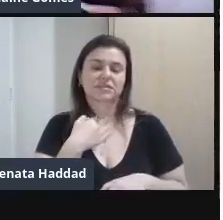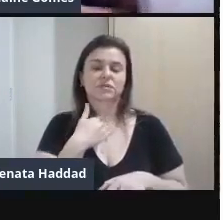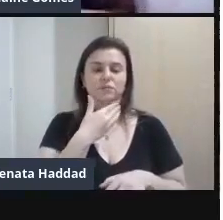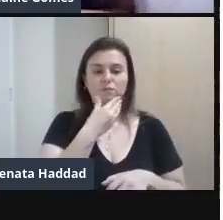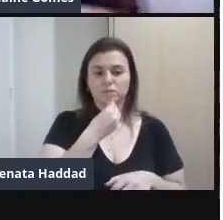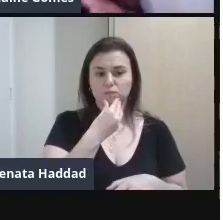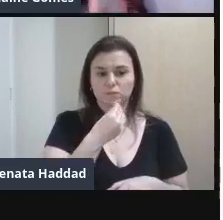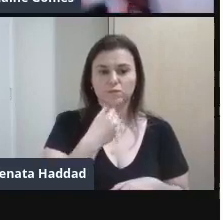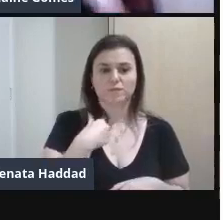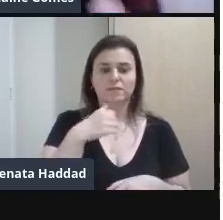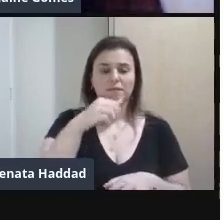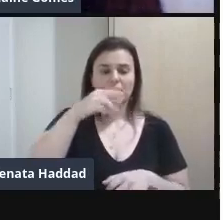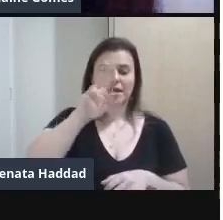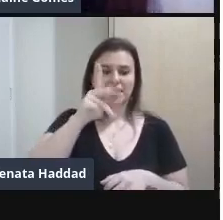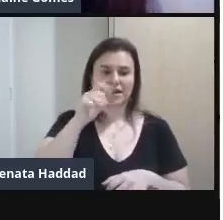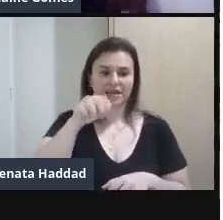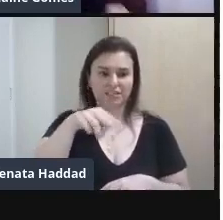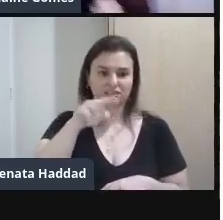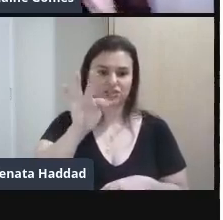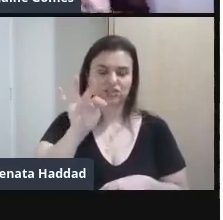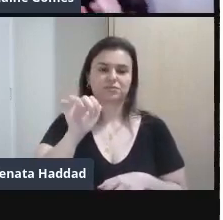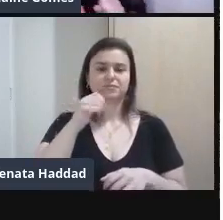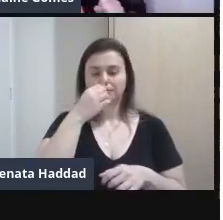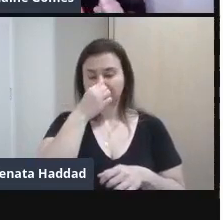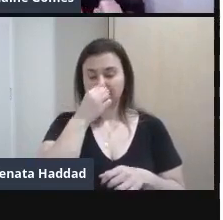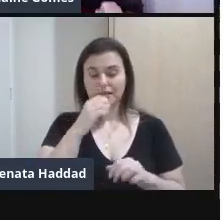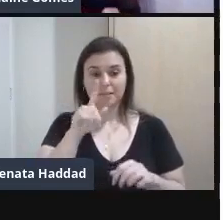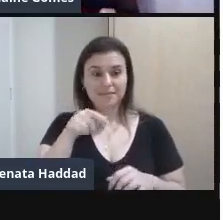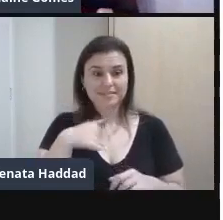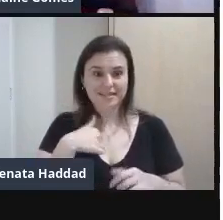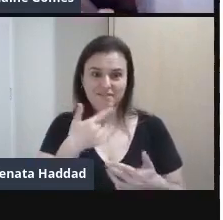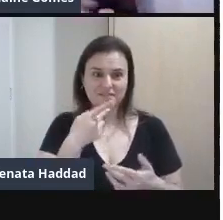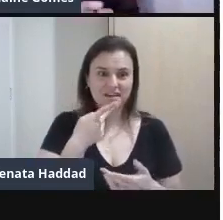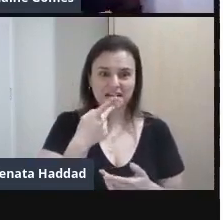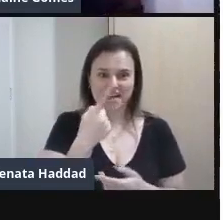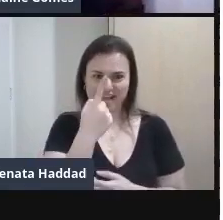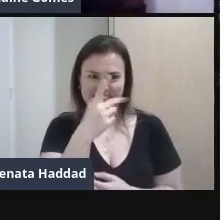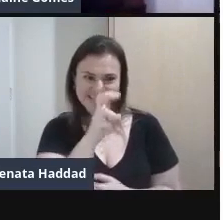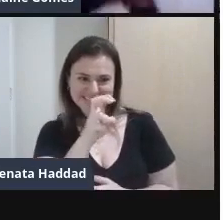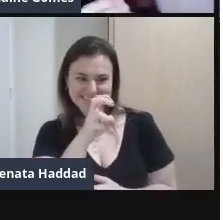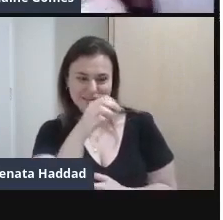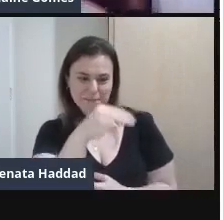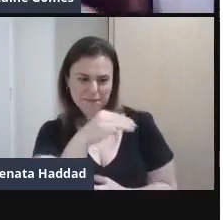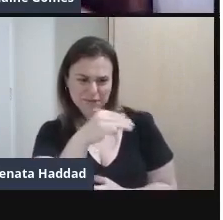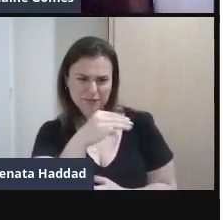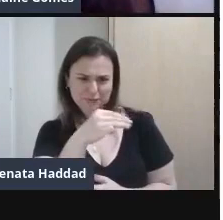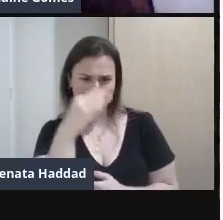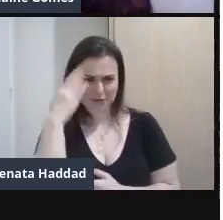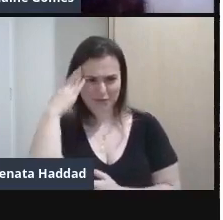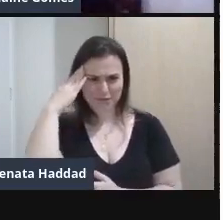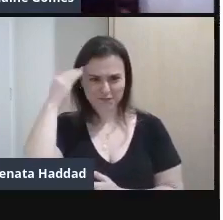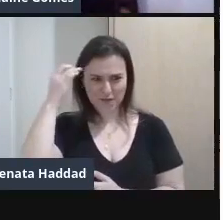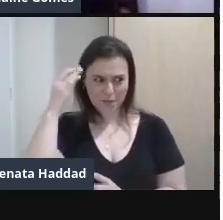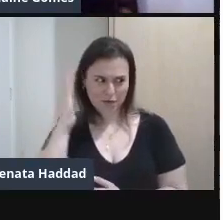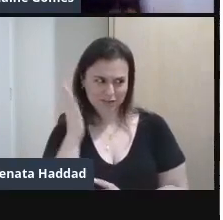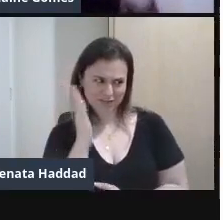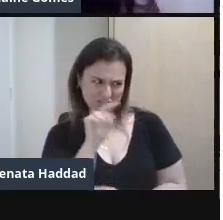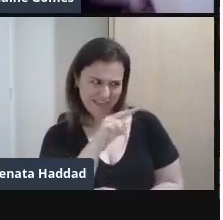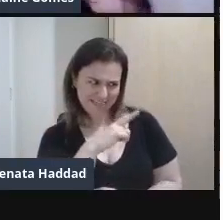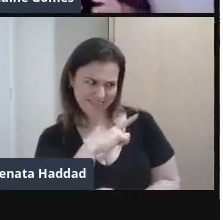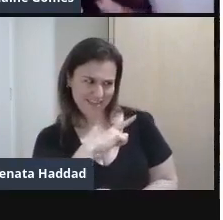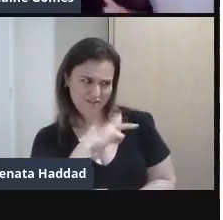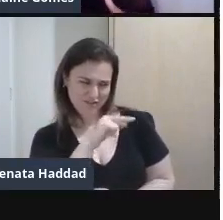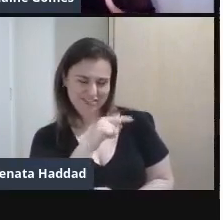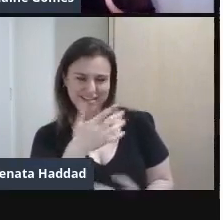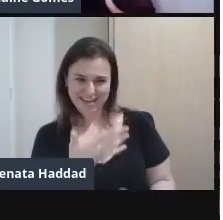Que é É dele que vem Essa expressão Os 15 minutos de fama Por exemplo Ah, você já teve Os seus 15 minutos de fama